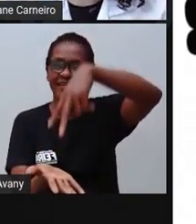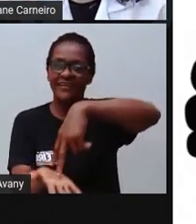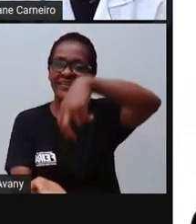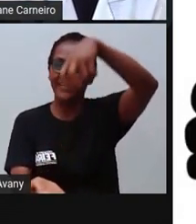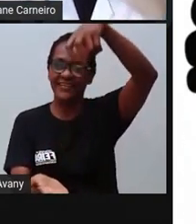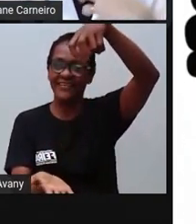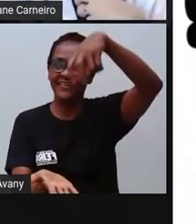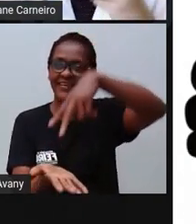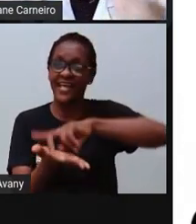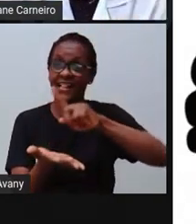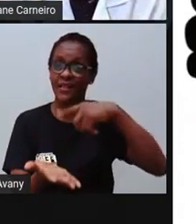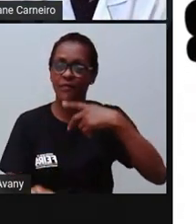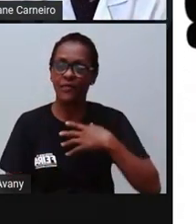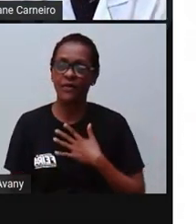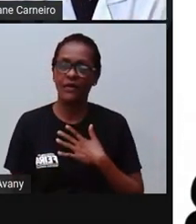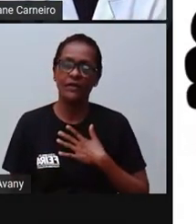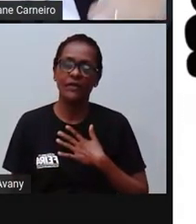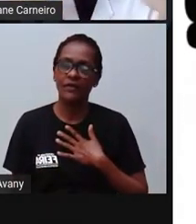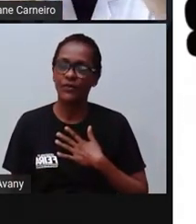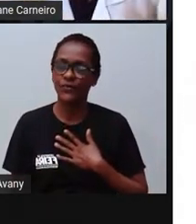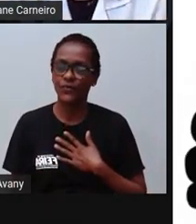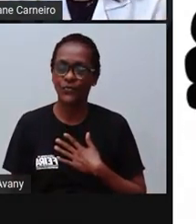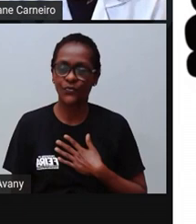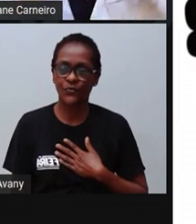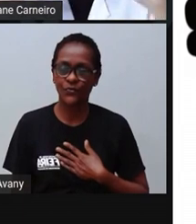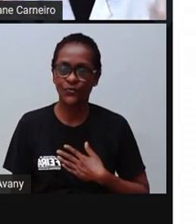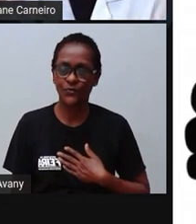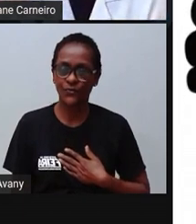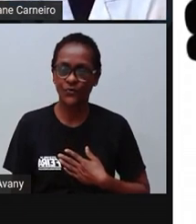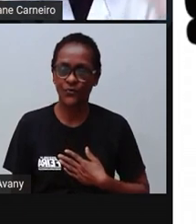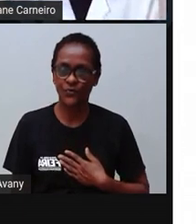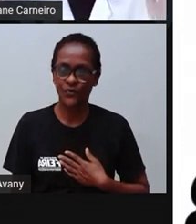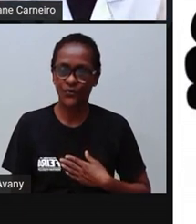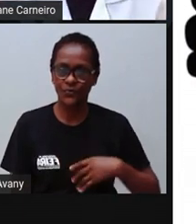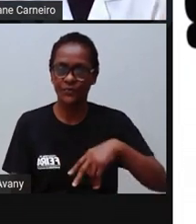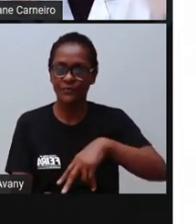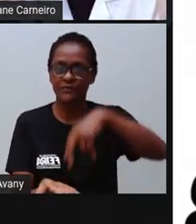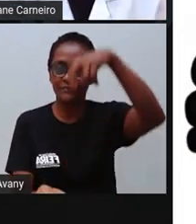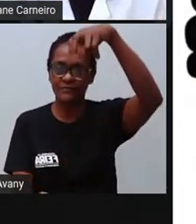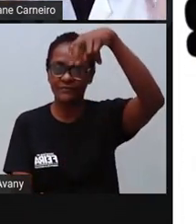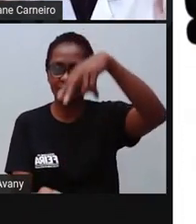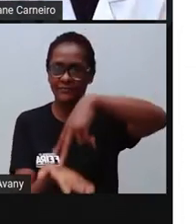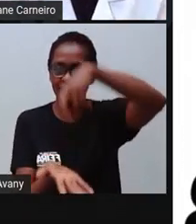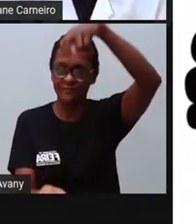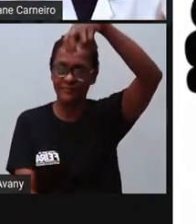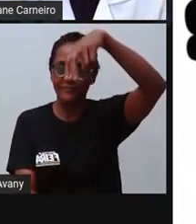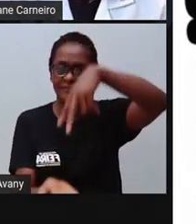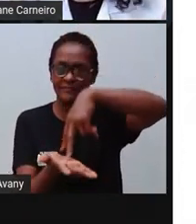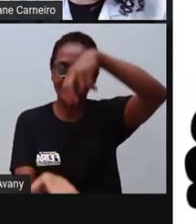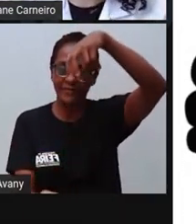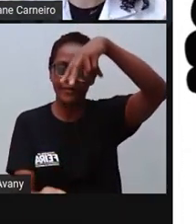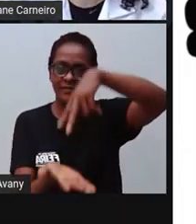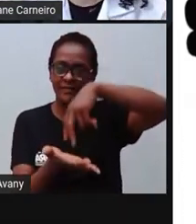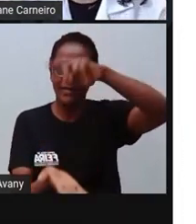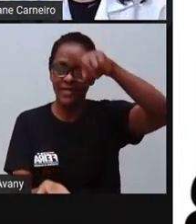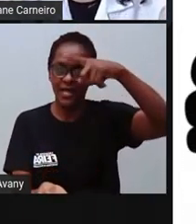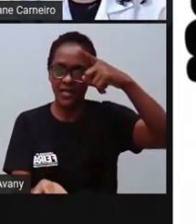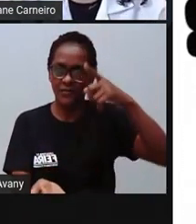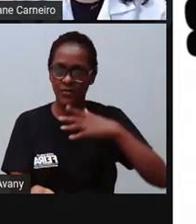bastante. Tudo que tá aí guardadinho no seu peito, te deixando nervoso, chateado. Pula. Dá uns pulos até se acalmar.